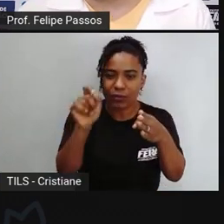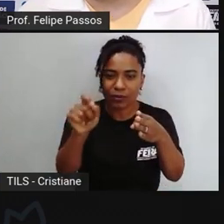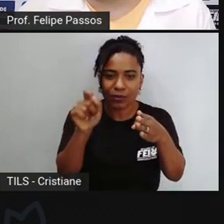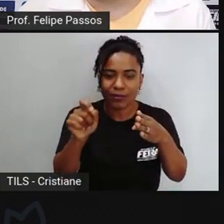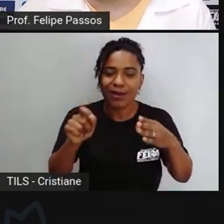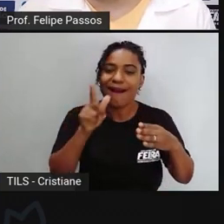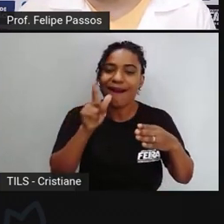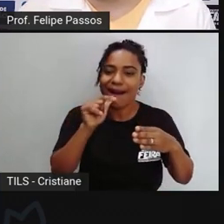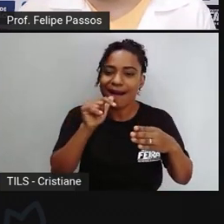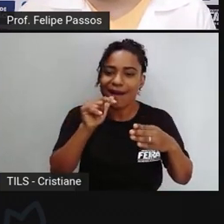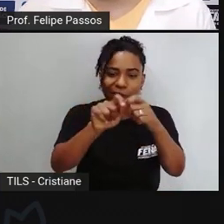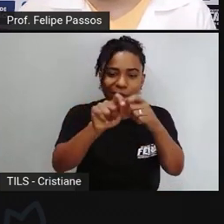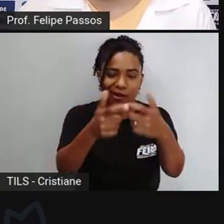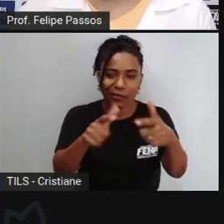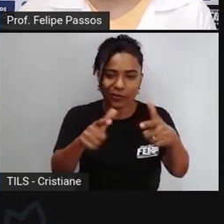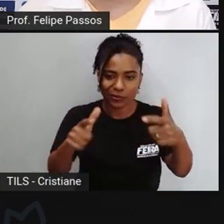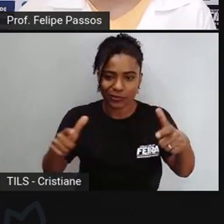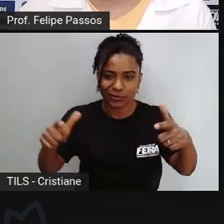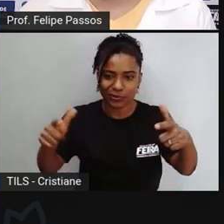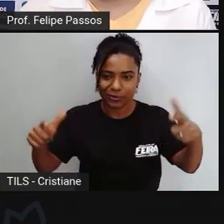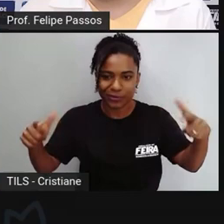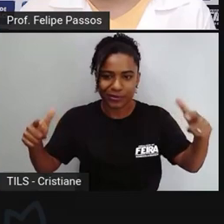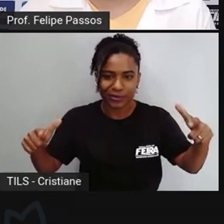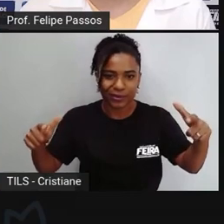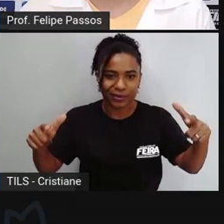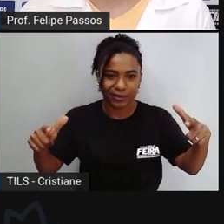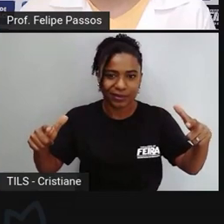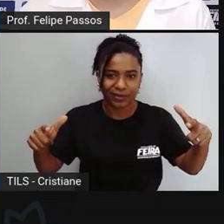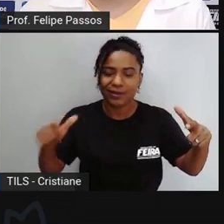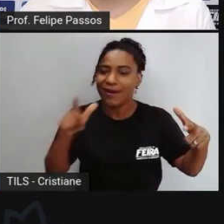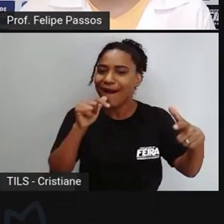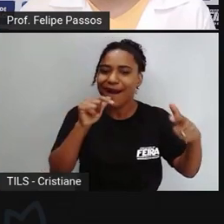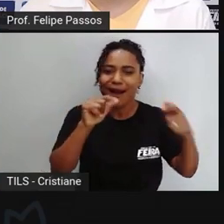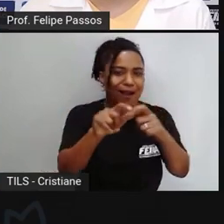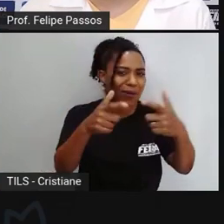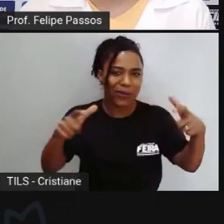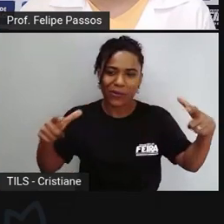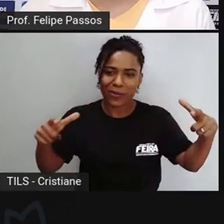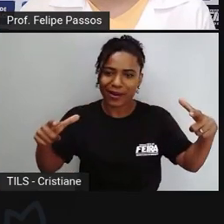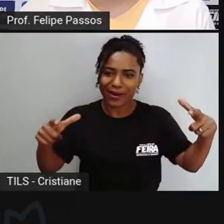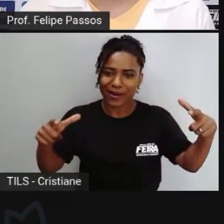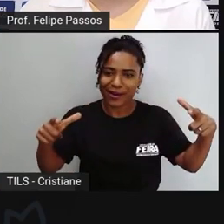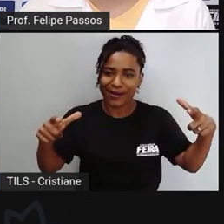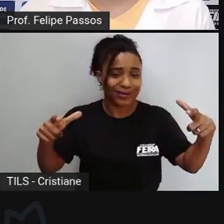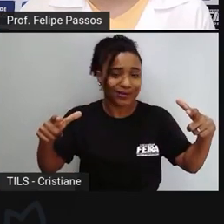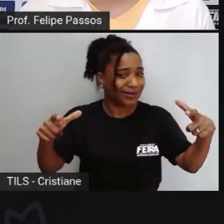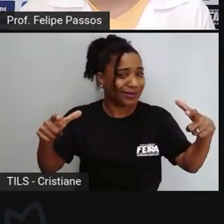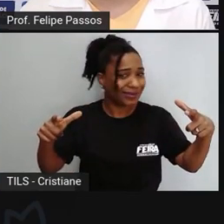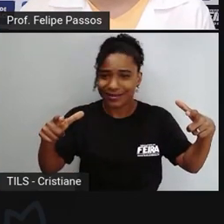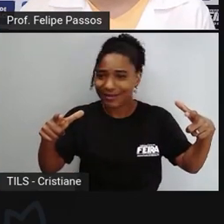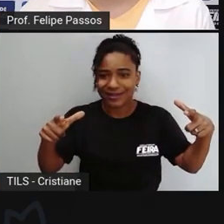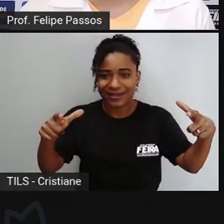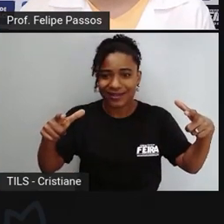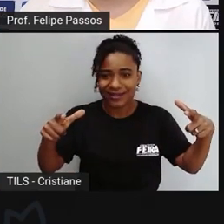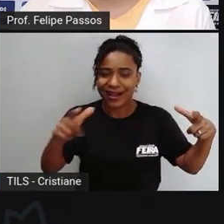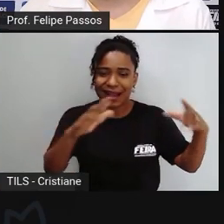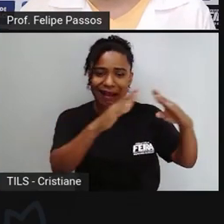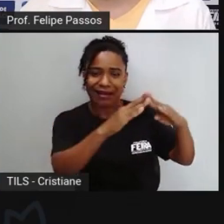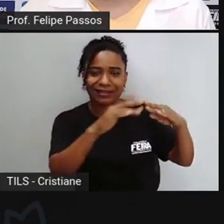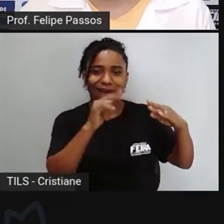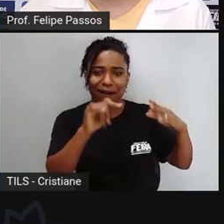lagoa o está atingindo quando na verdade elas